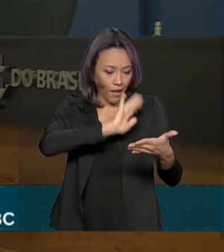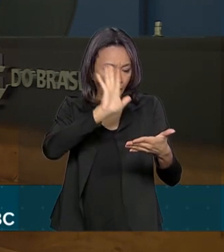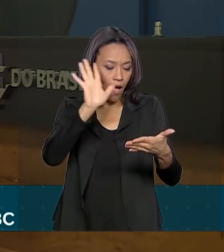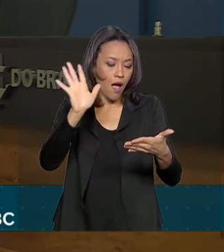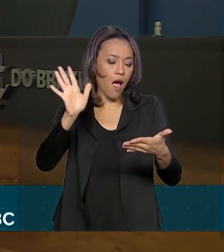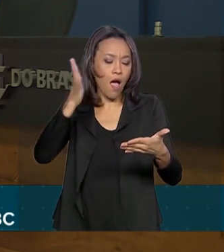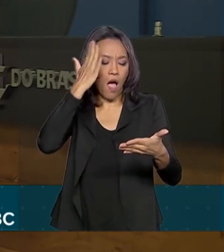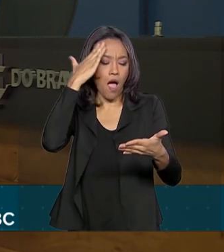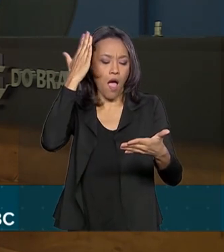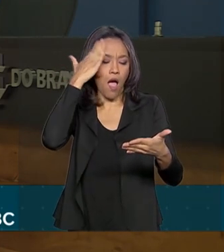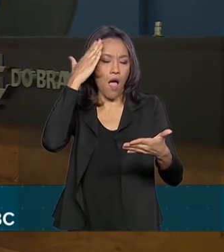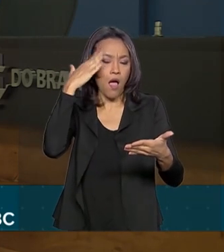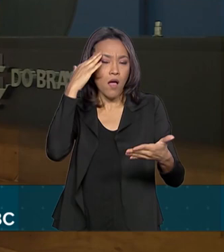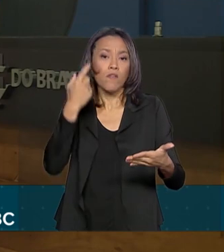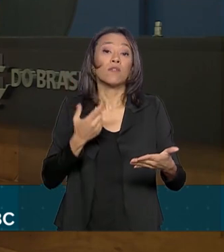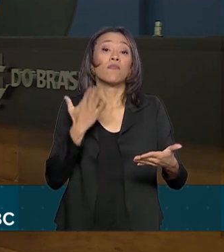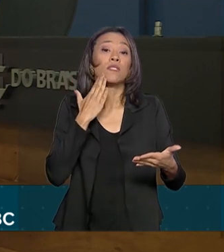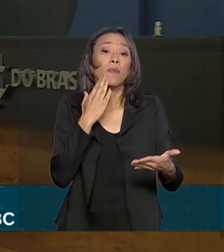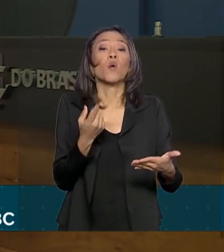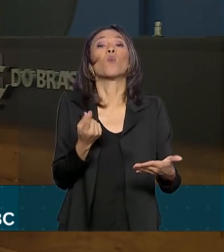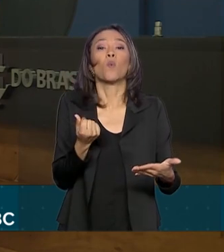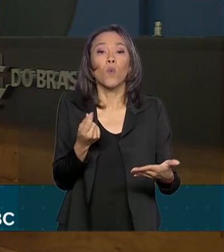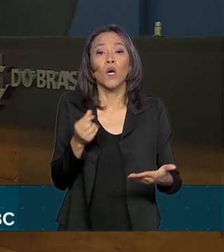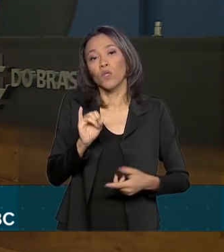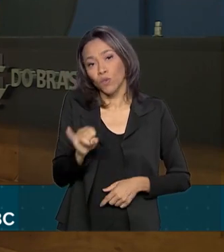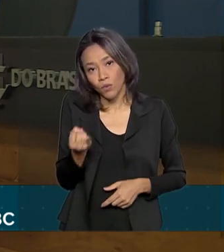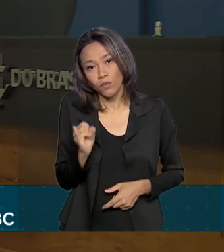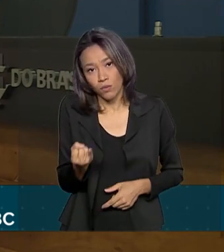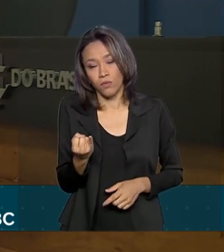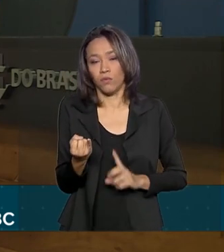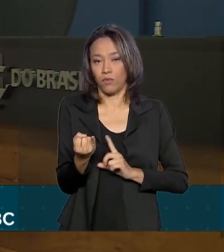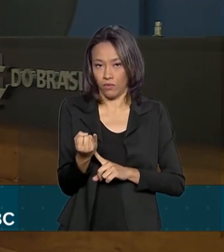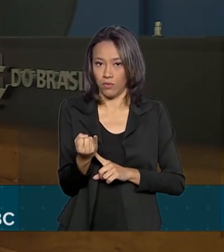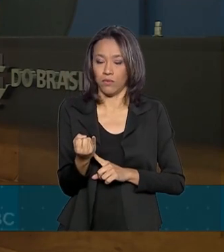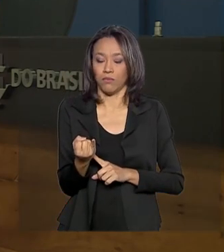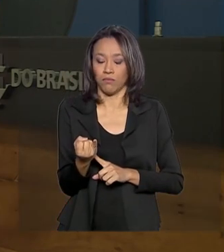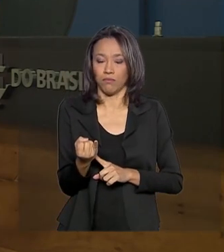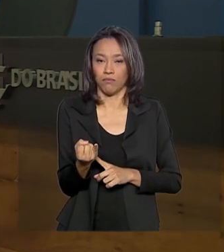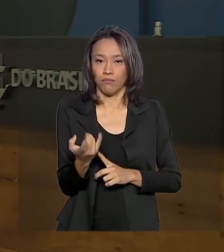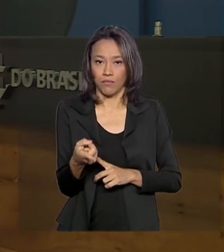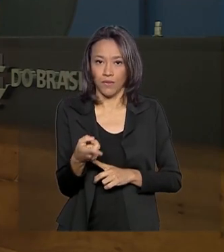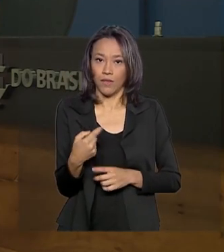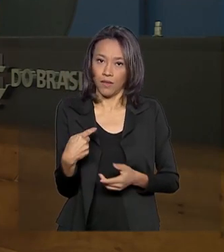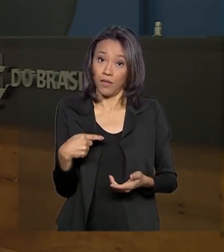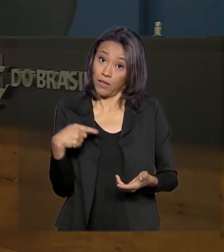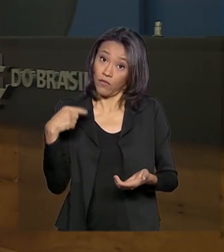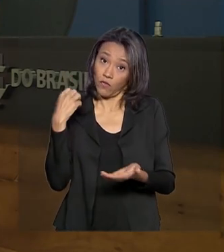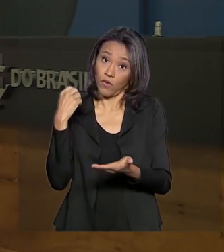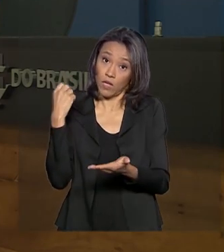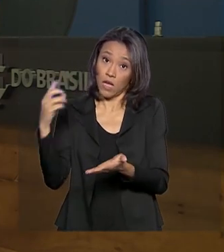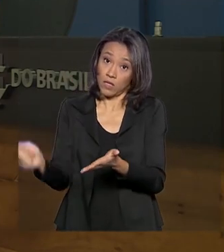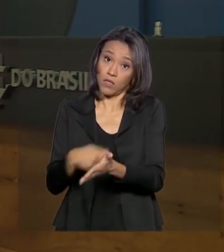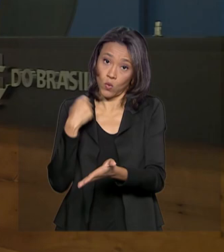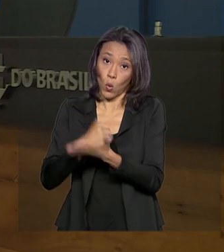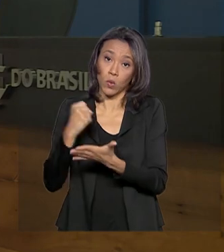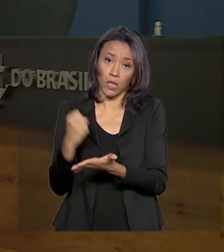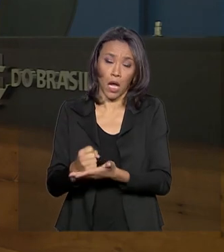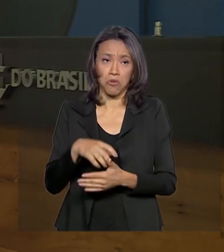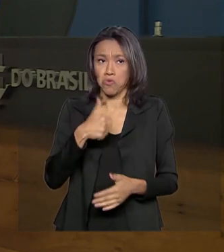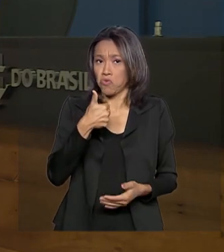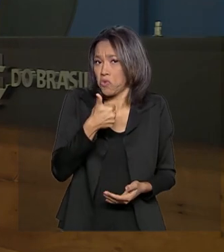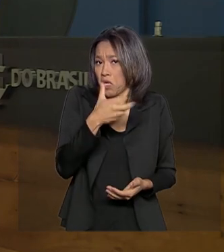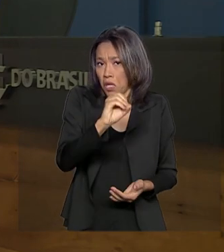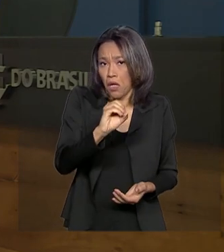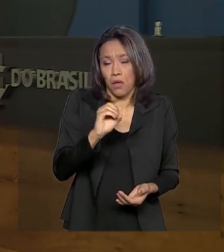que está sendo acumulado de juros para descarregar no dia que está no contrato, que seja dia 10 ou no fim do